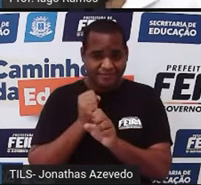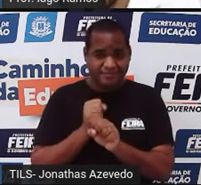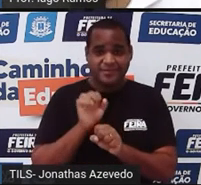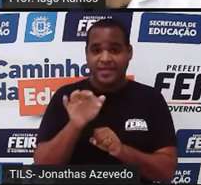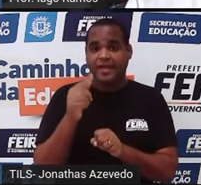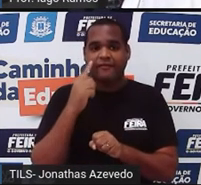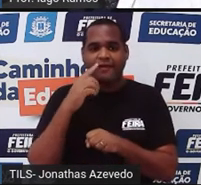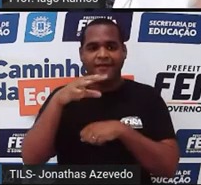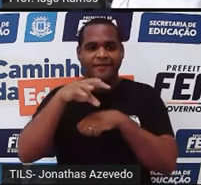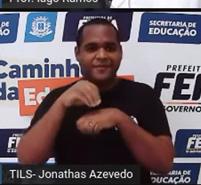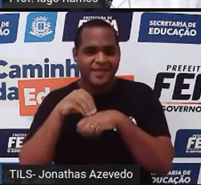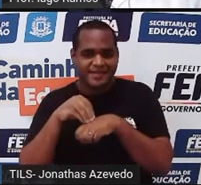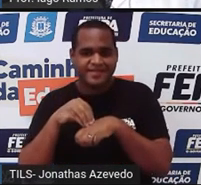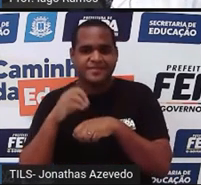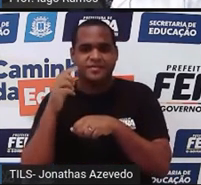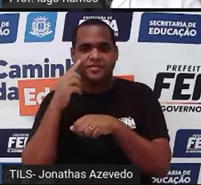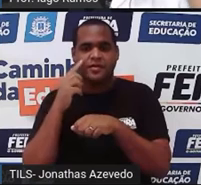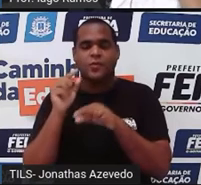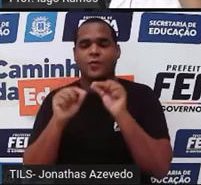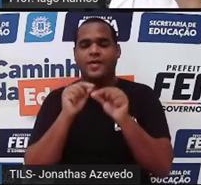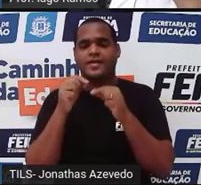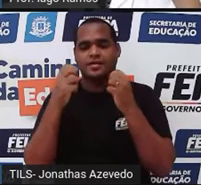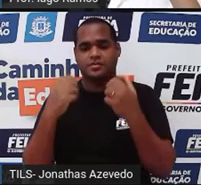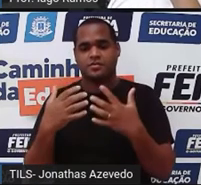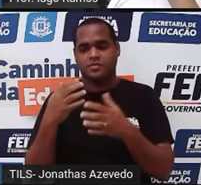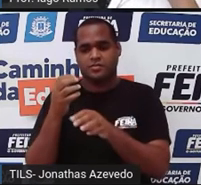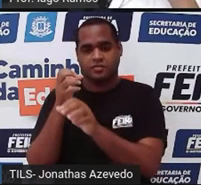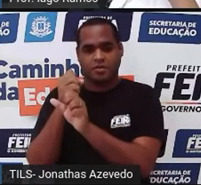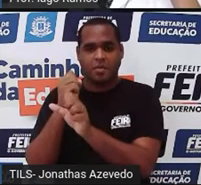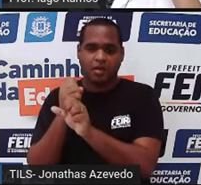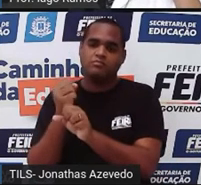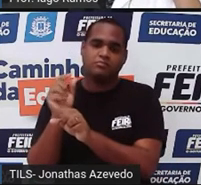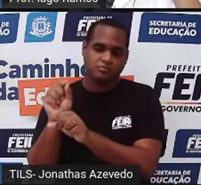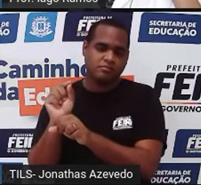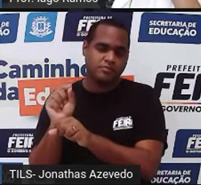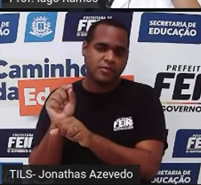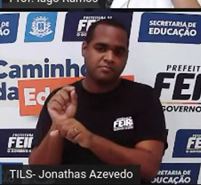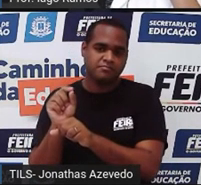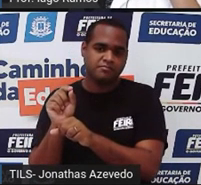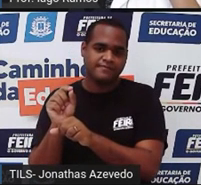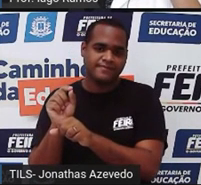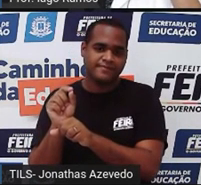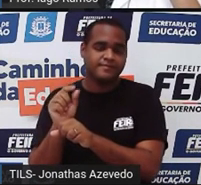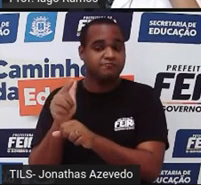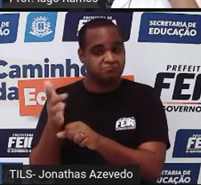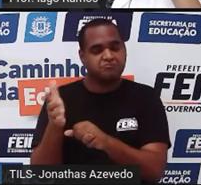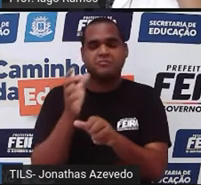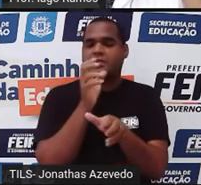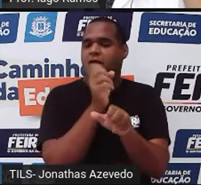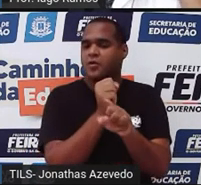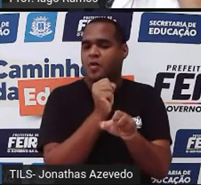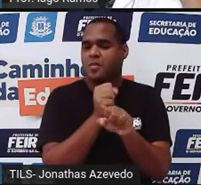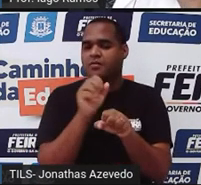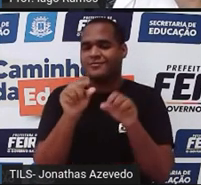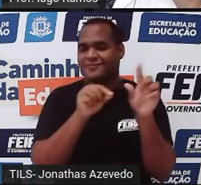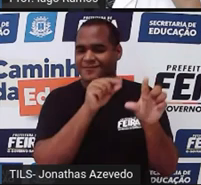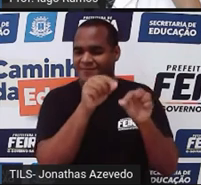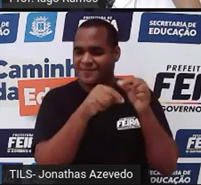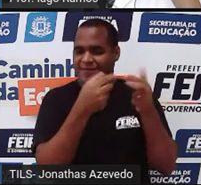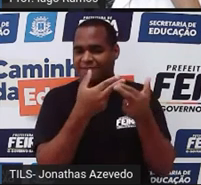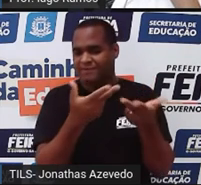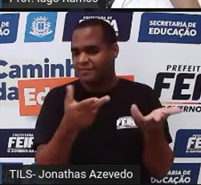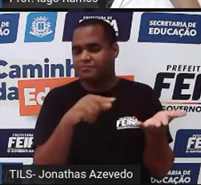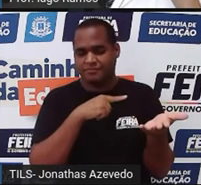pegar a quantidade de uma coisa, aliás, a quantidade de opções de uma